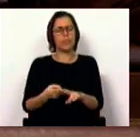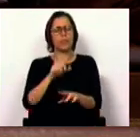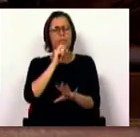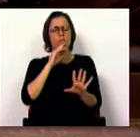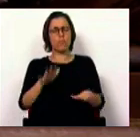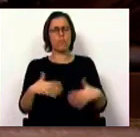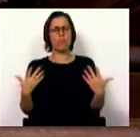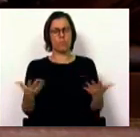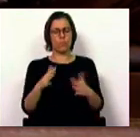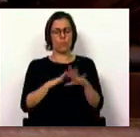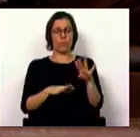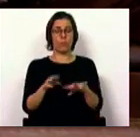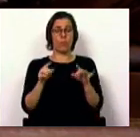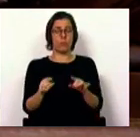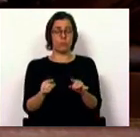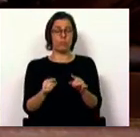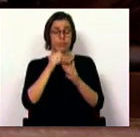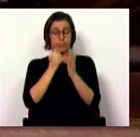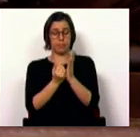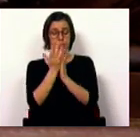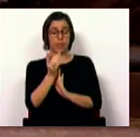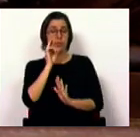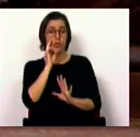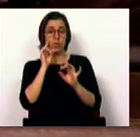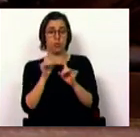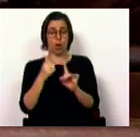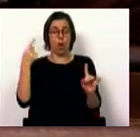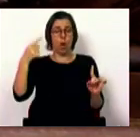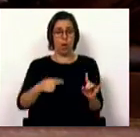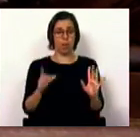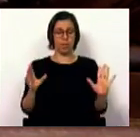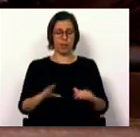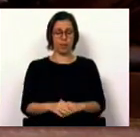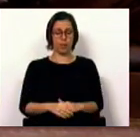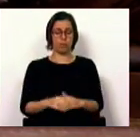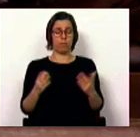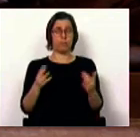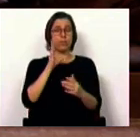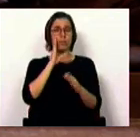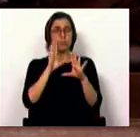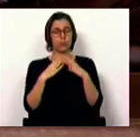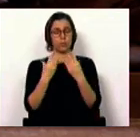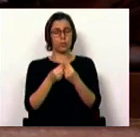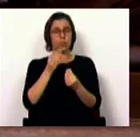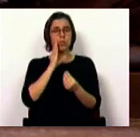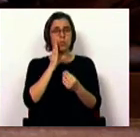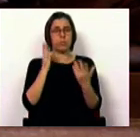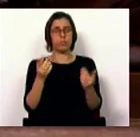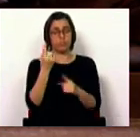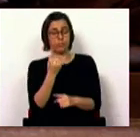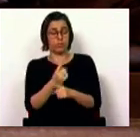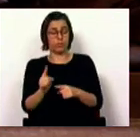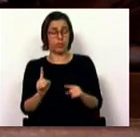possibilidade de estabelecimento de medidas de segurança obrigatórias. Revimos todos como, com caráter